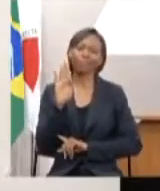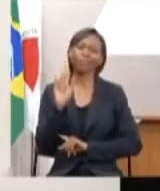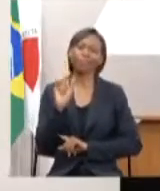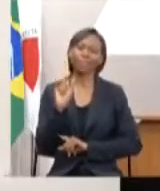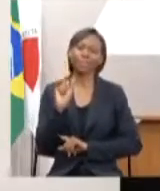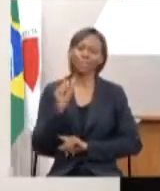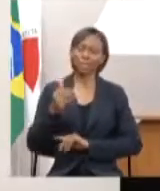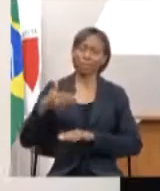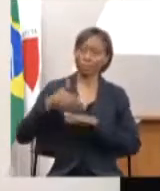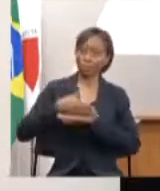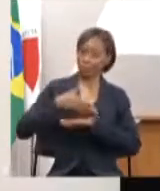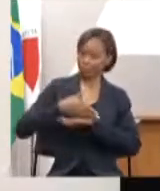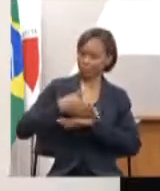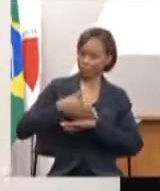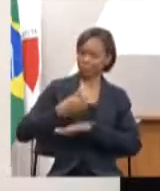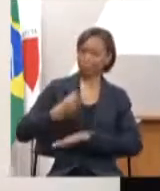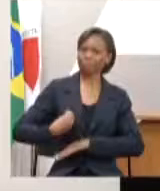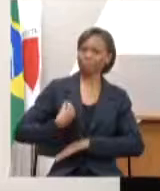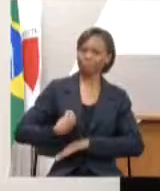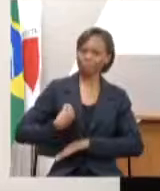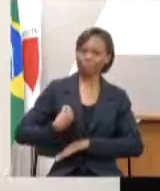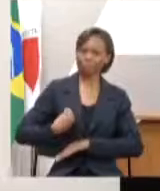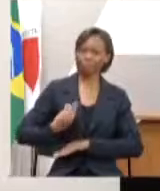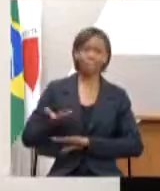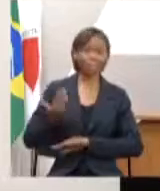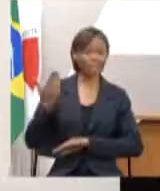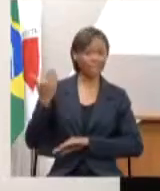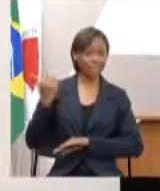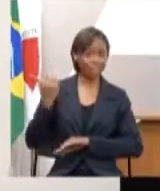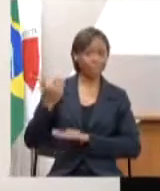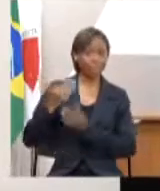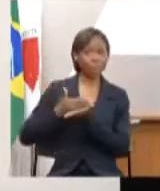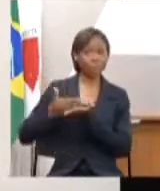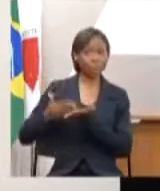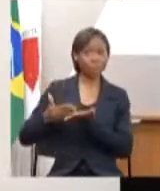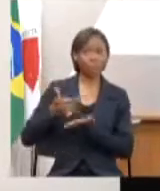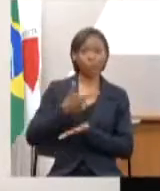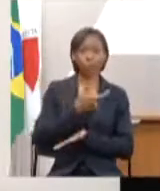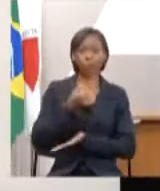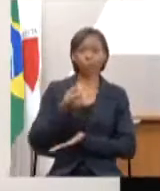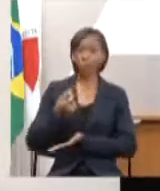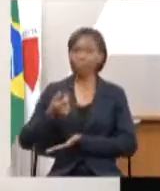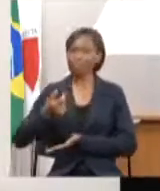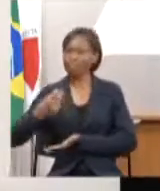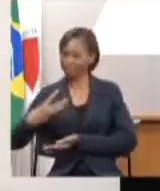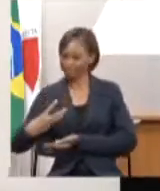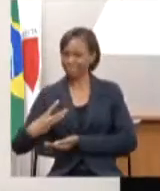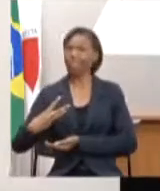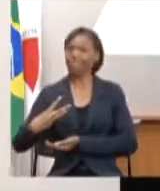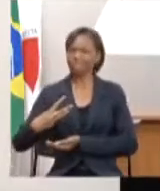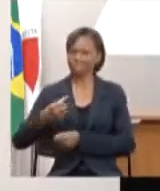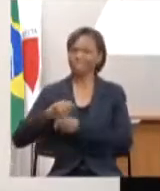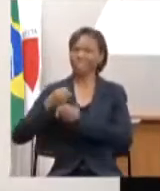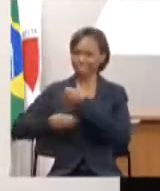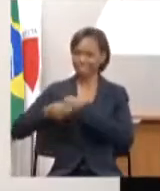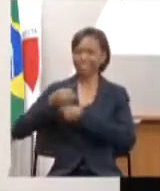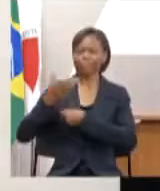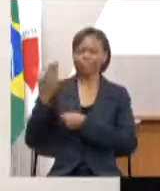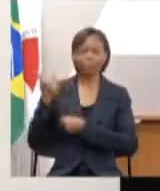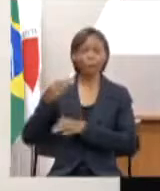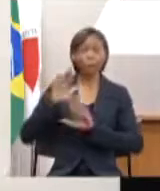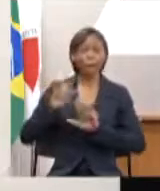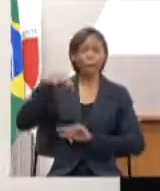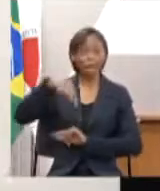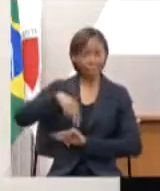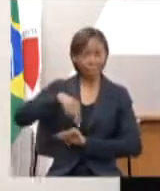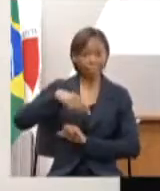participativo que iniciou-se no ano de 2003. Então, esse ano, lógico, de